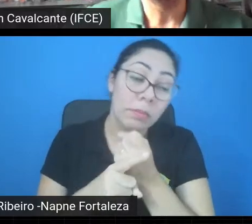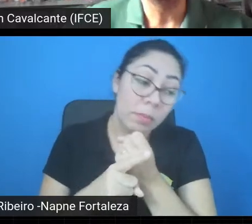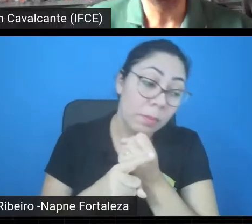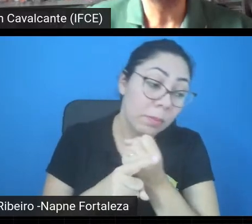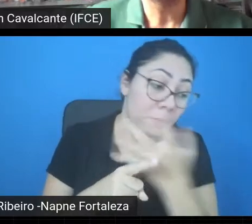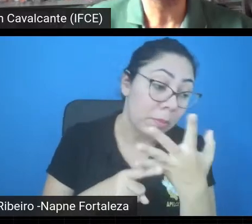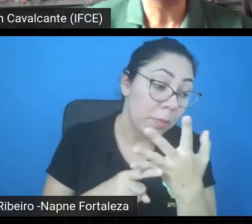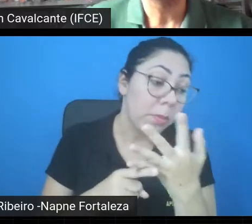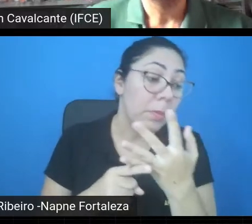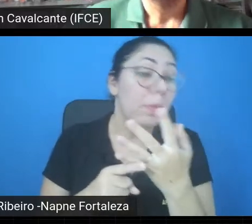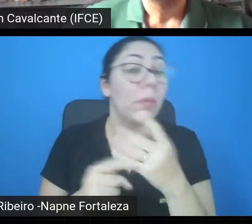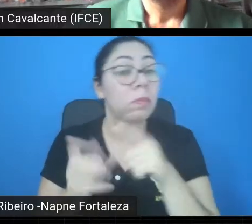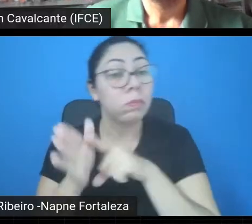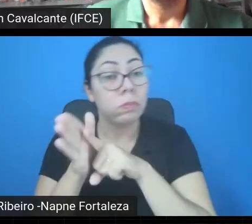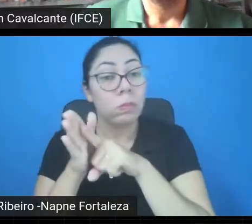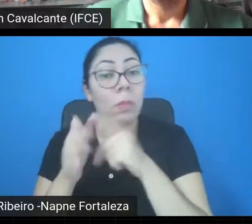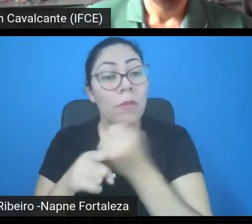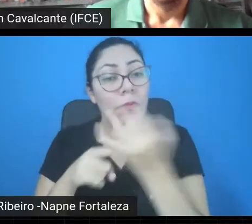As possibilidades?